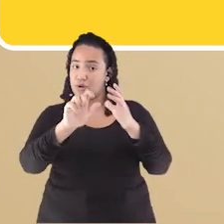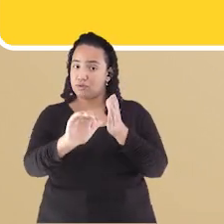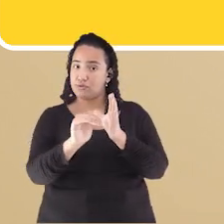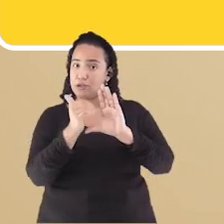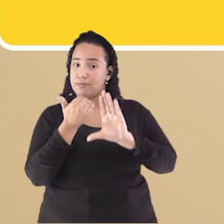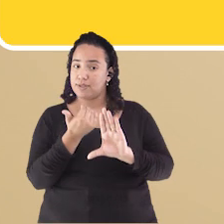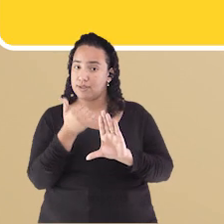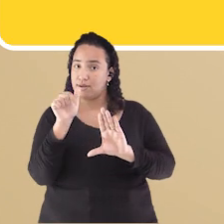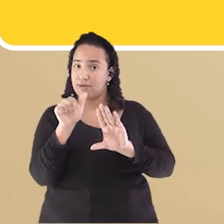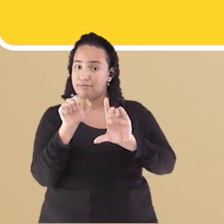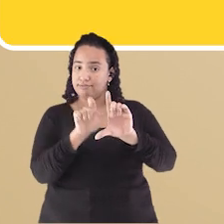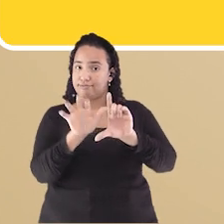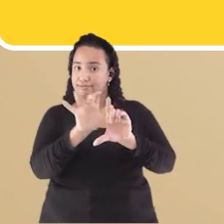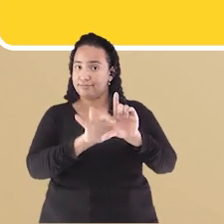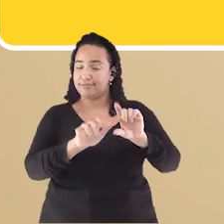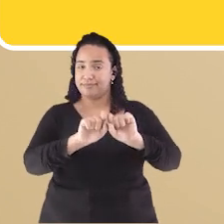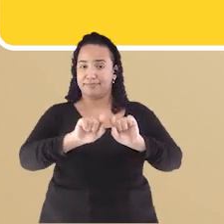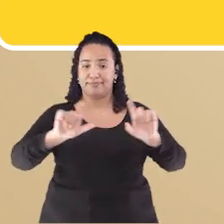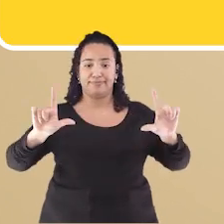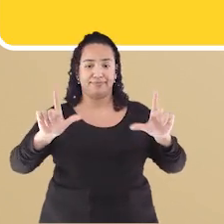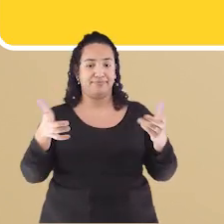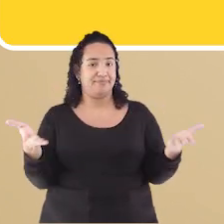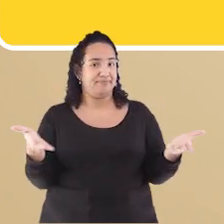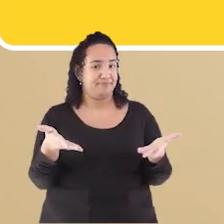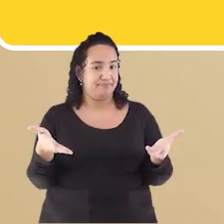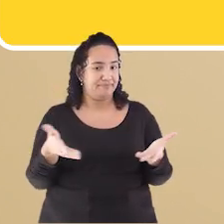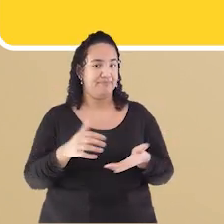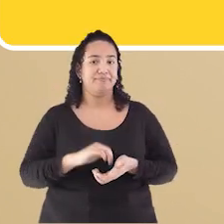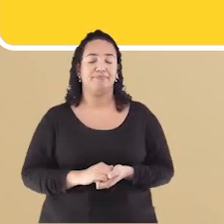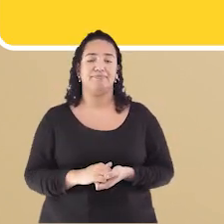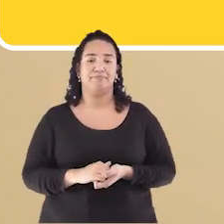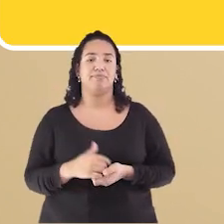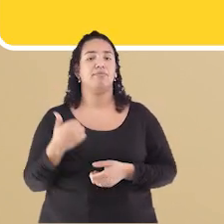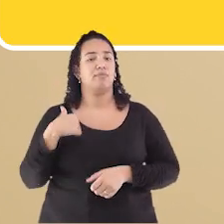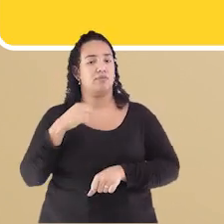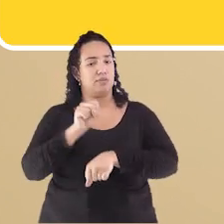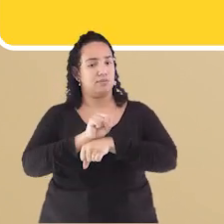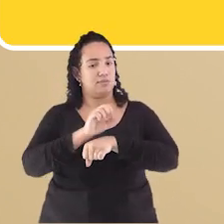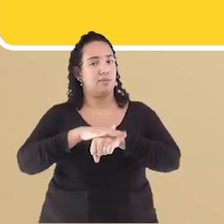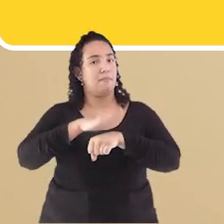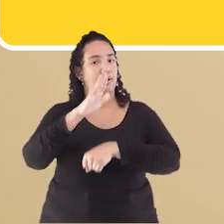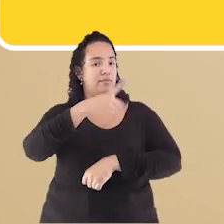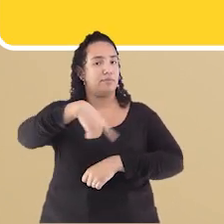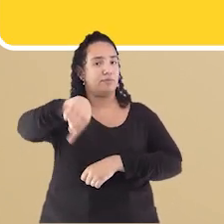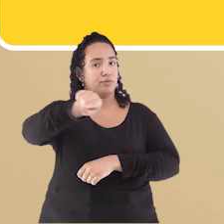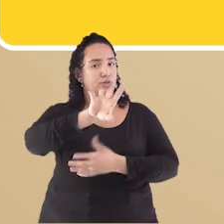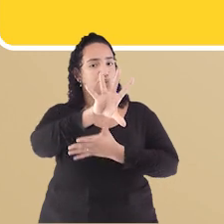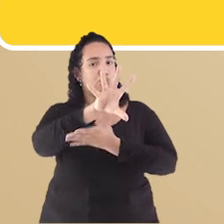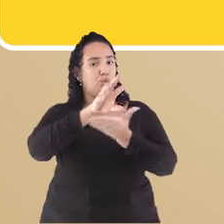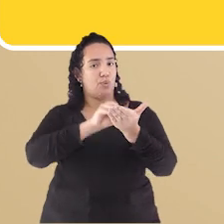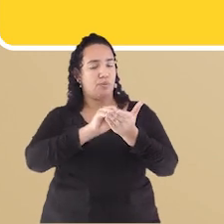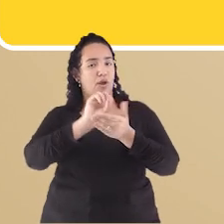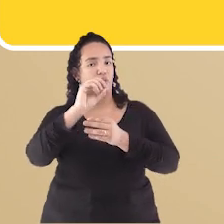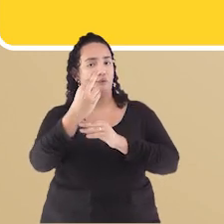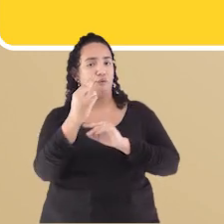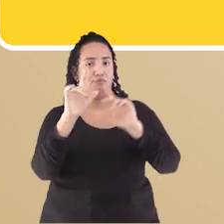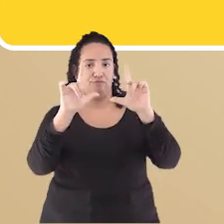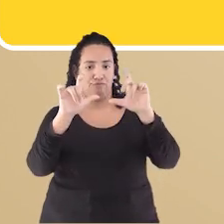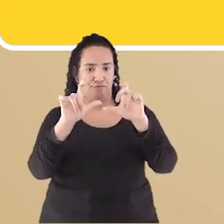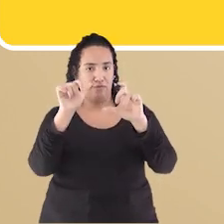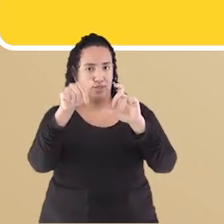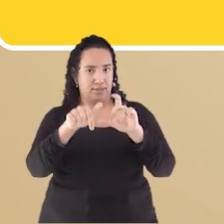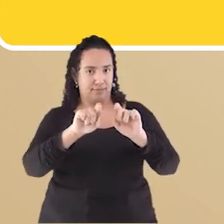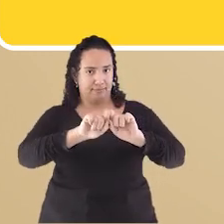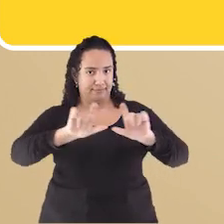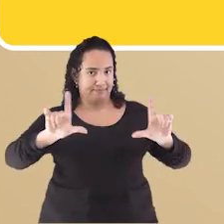foto Da atividade Para o QR Code Que está aparecendo Aí na tela Vou dar mais um tempo Para você poder tirar Uma